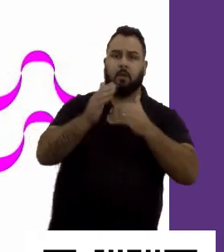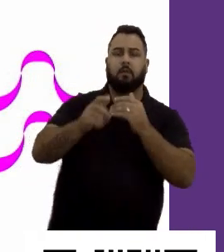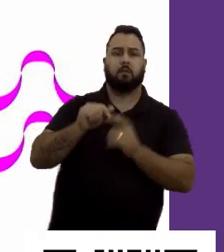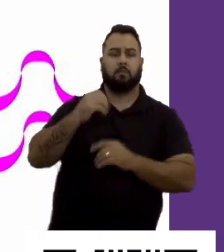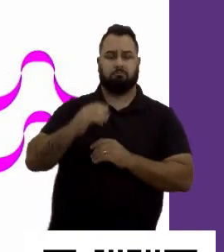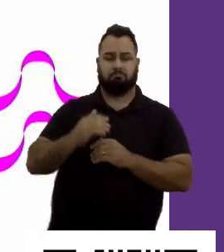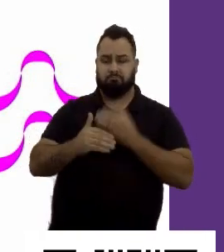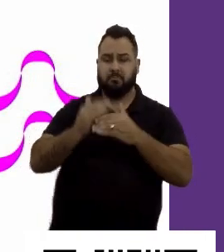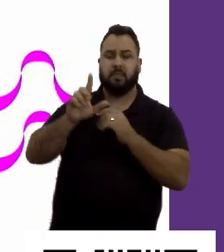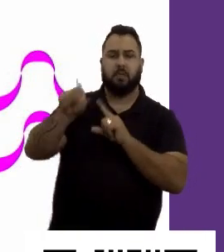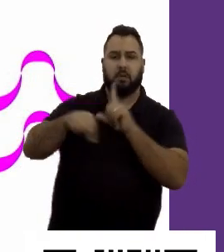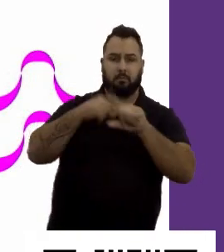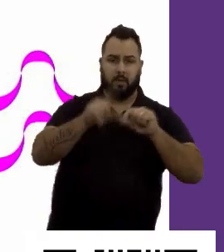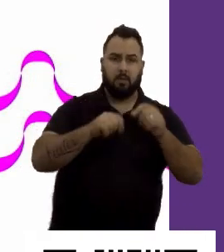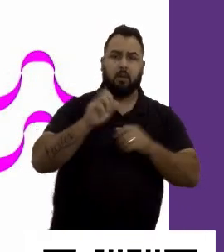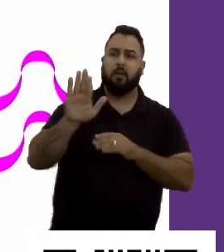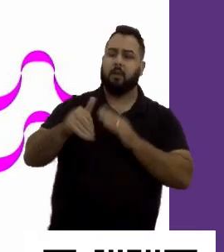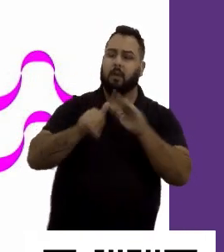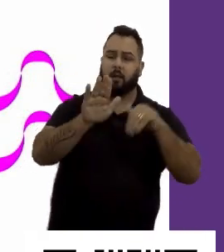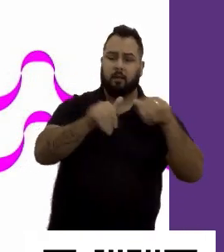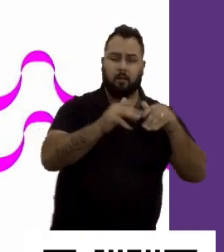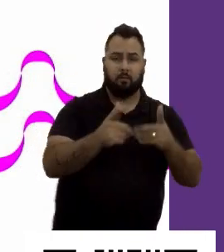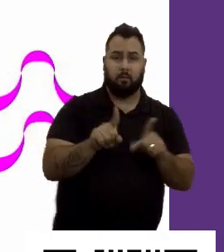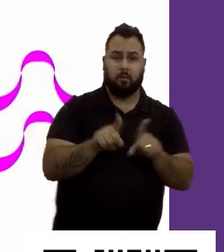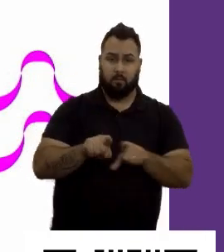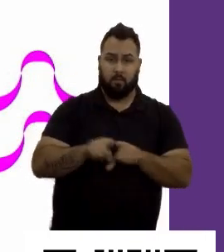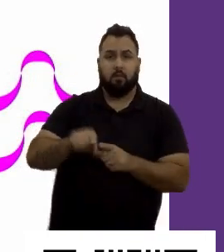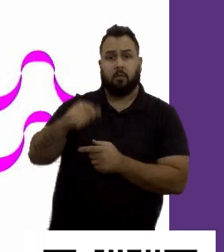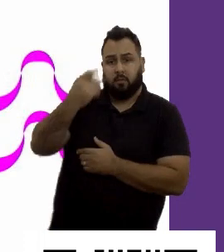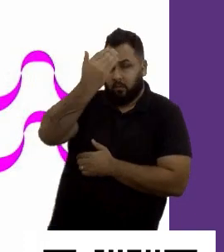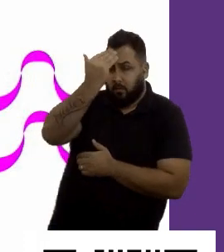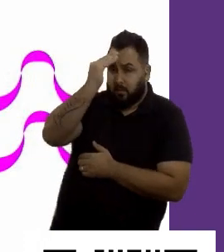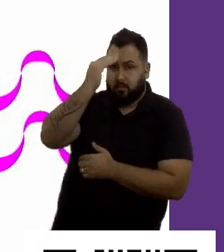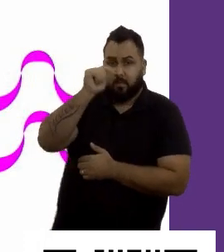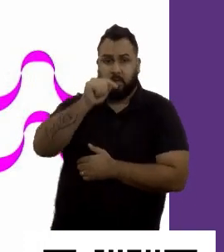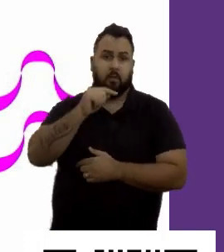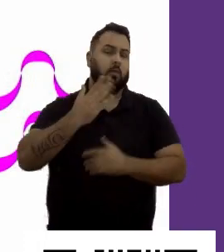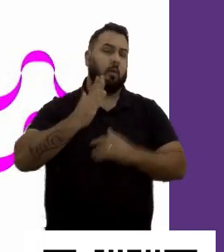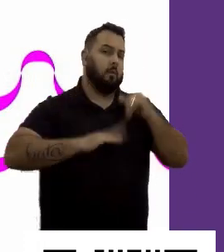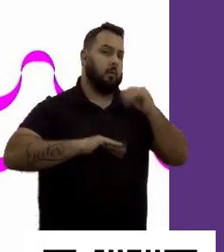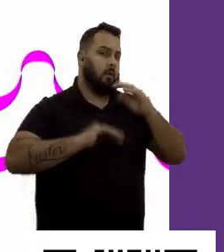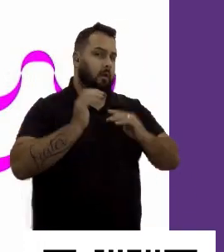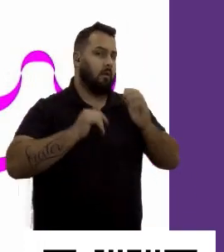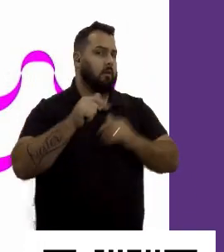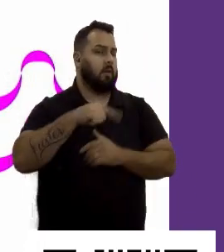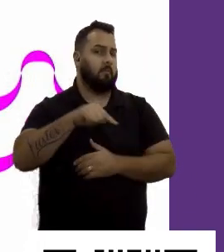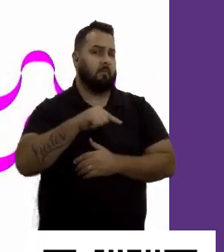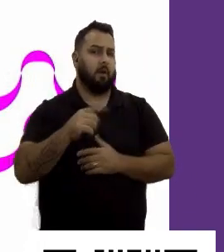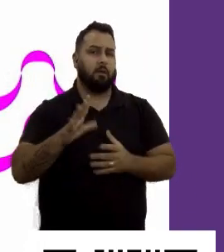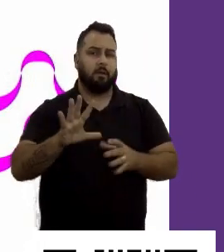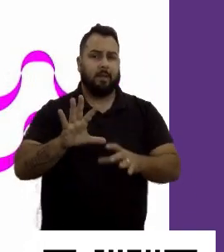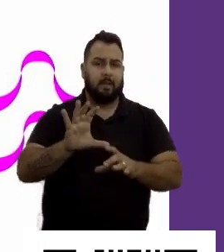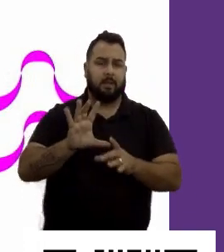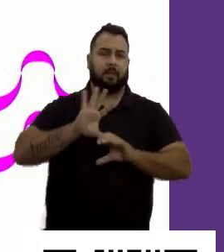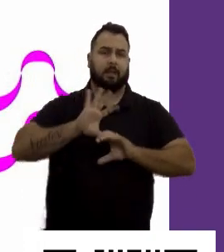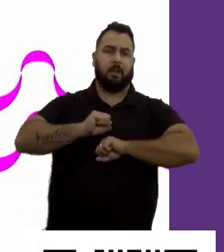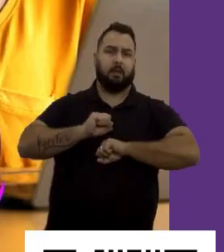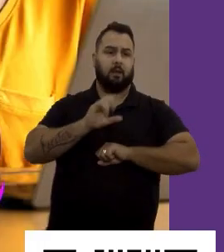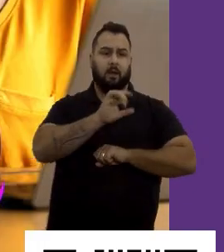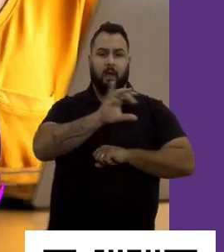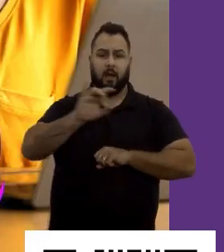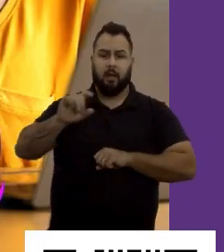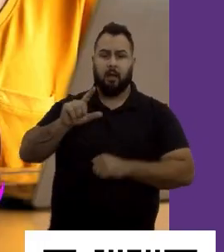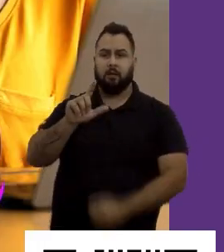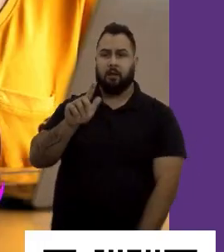seleção das empresas, como também no entendimento do profissional acerca da maior aderência e facilidade que ele vai ter em cada cargo.